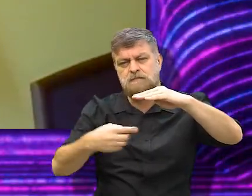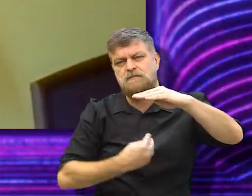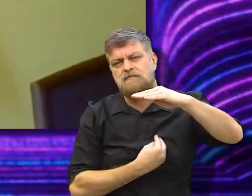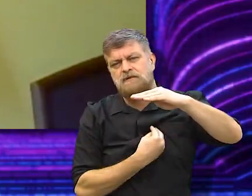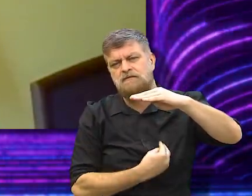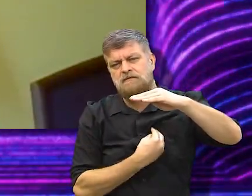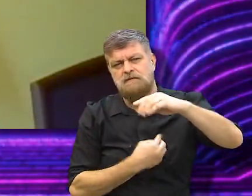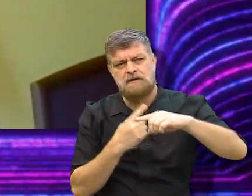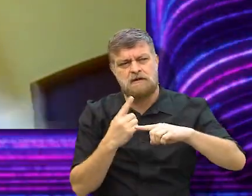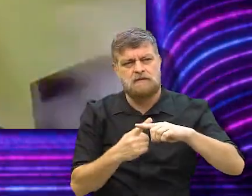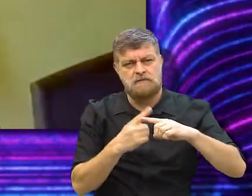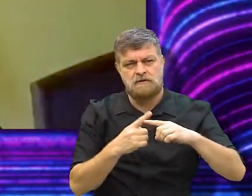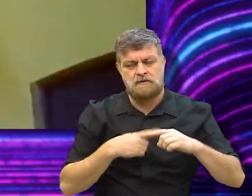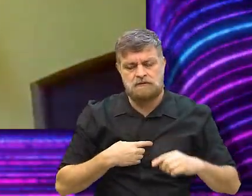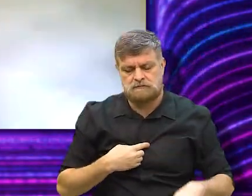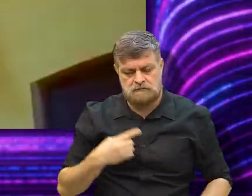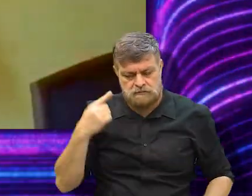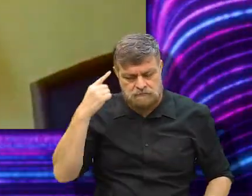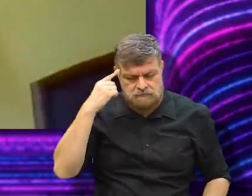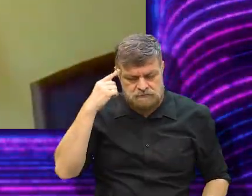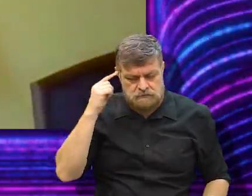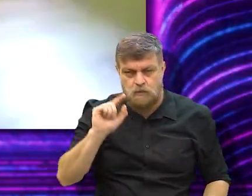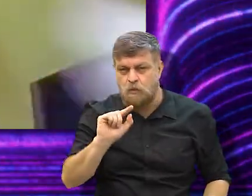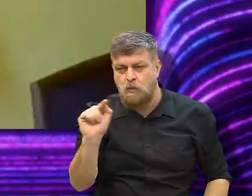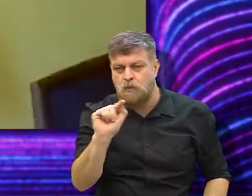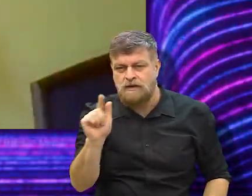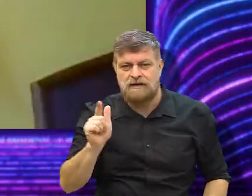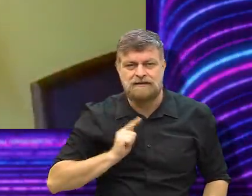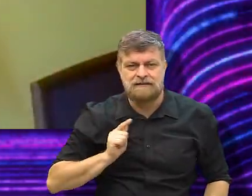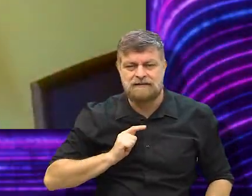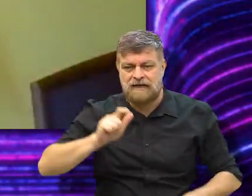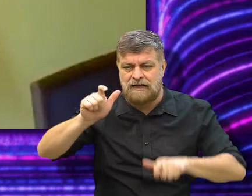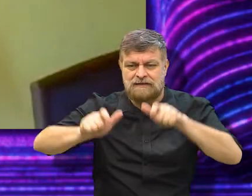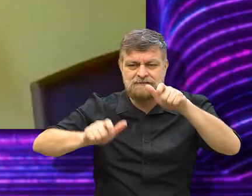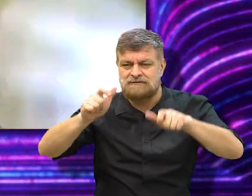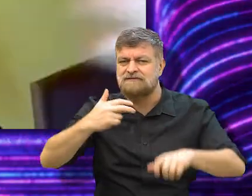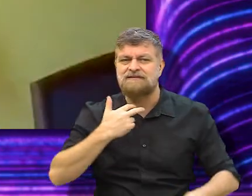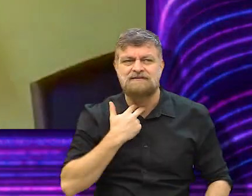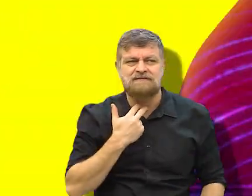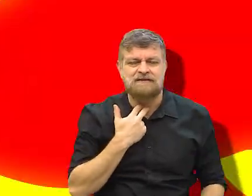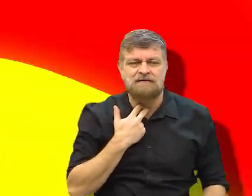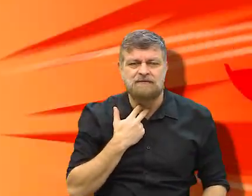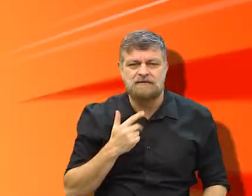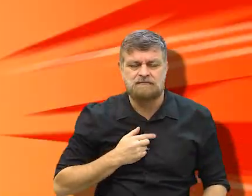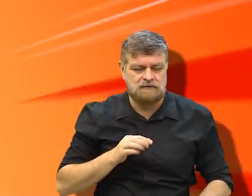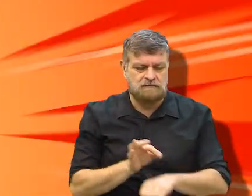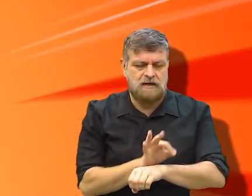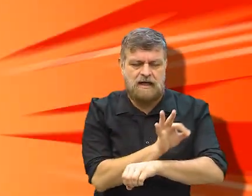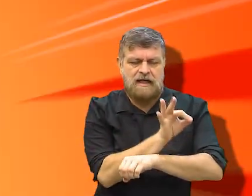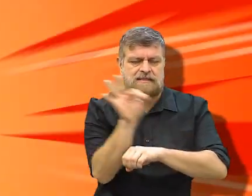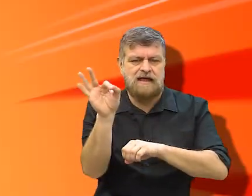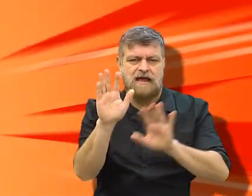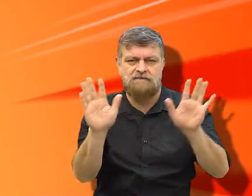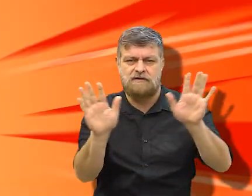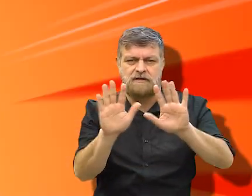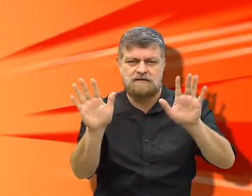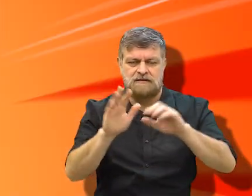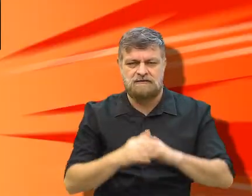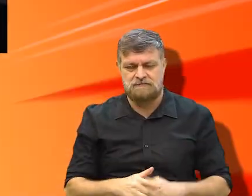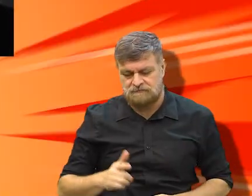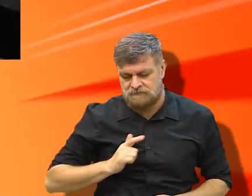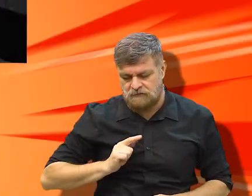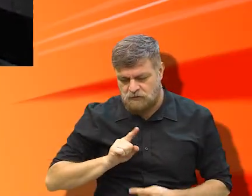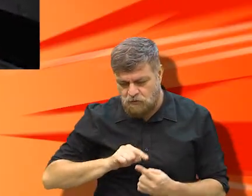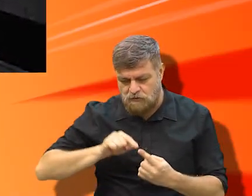subterrâneo... Pelo simples motivo que não passou pela minha cabeça colocar as pessoas numa... Numa nave espacial. Eu acho que foi